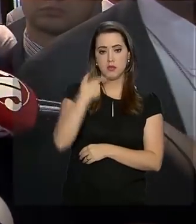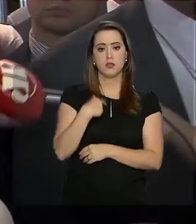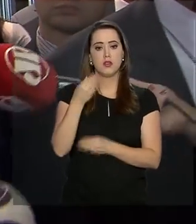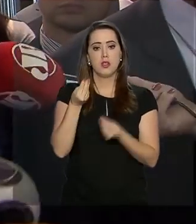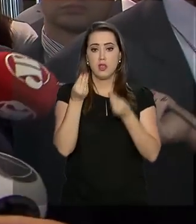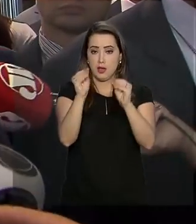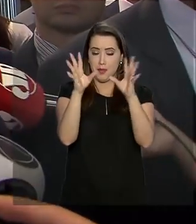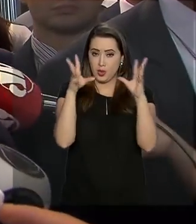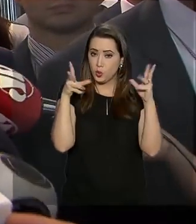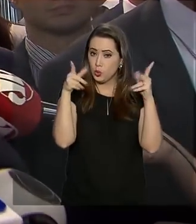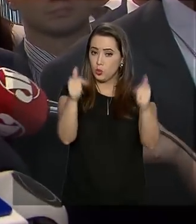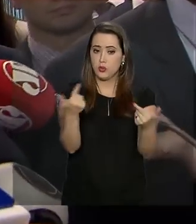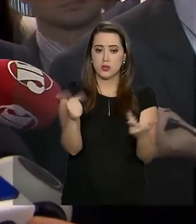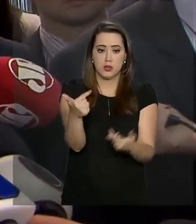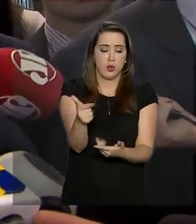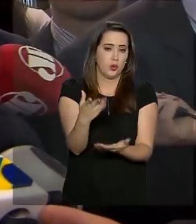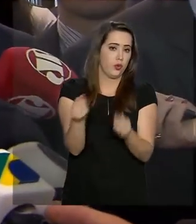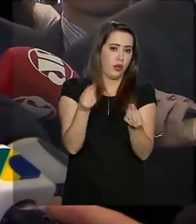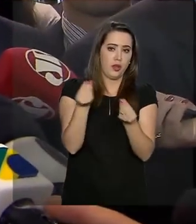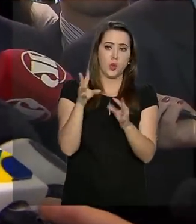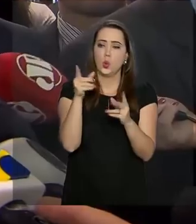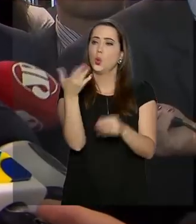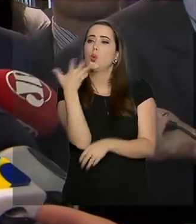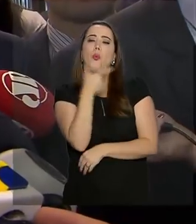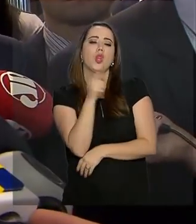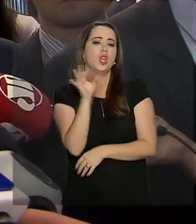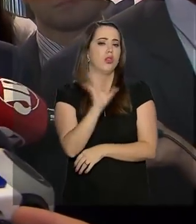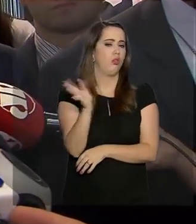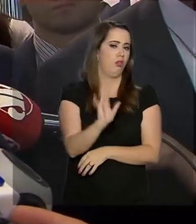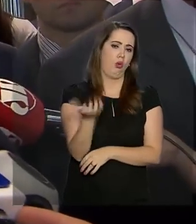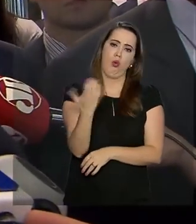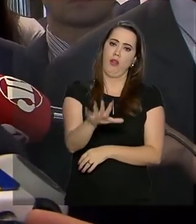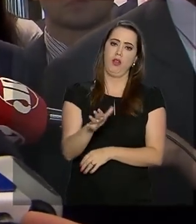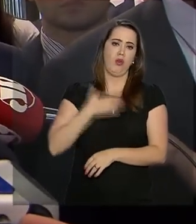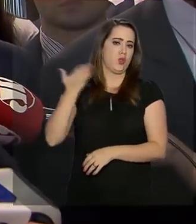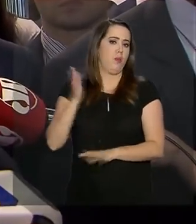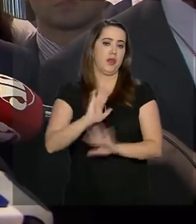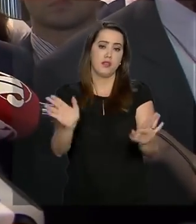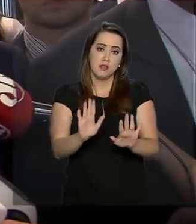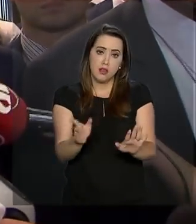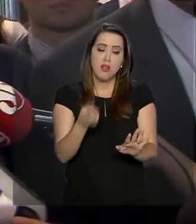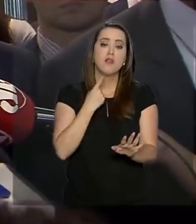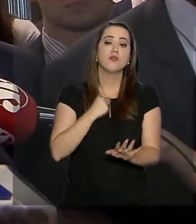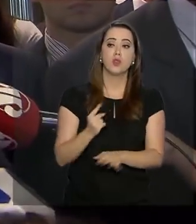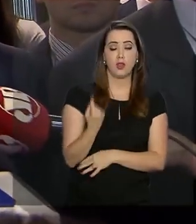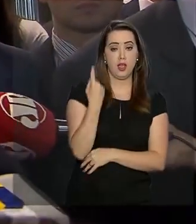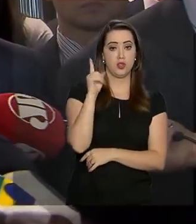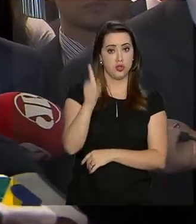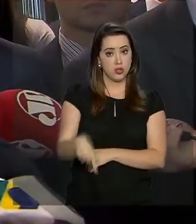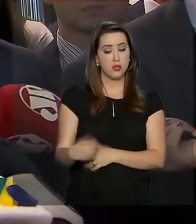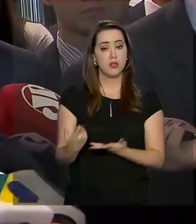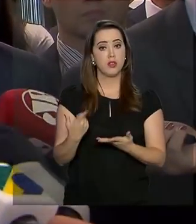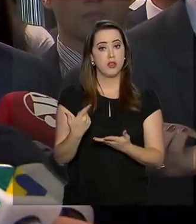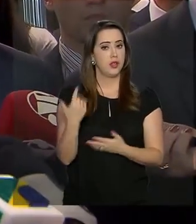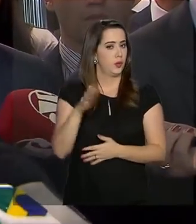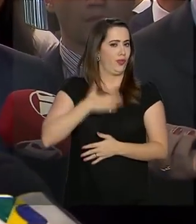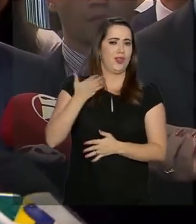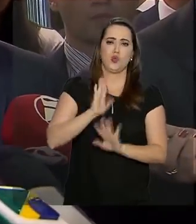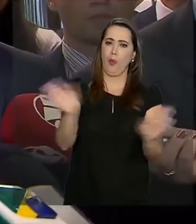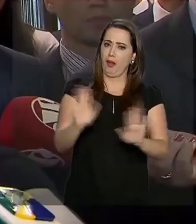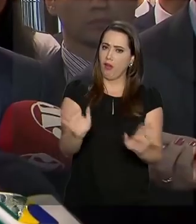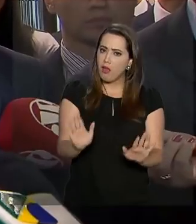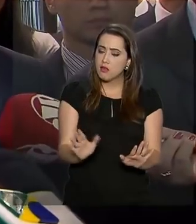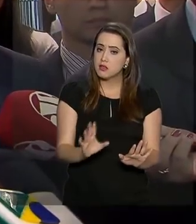filtro. Sem filtro. Para pegar tudo bonitinho, não vale, não quero ser surpreendido. Uma das intenções aqui é não ser surpreendido.